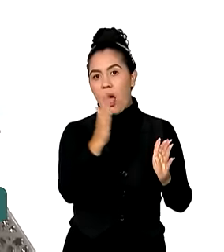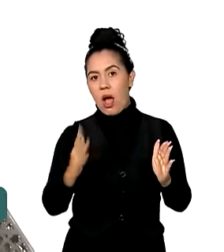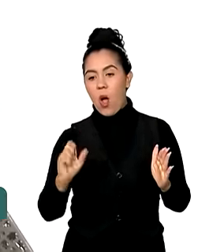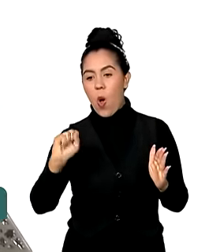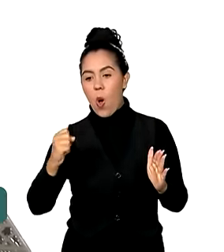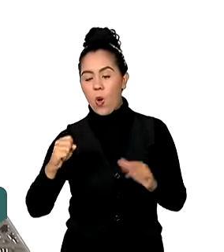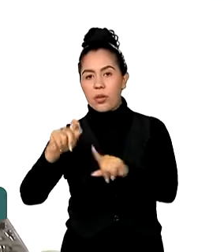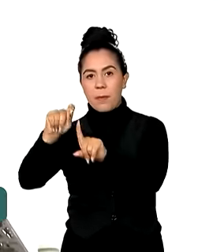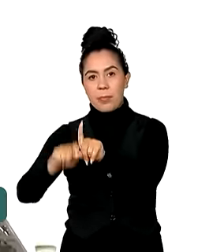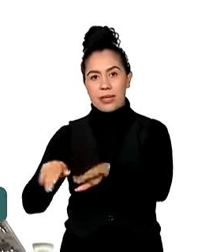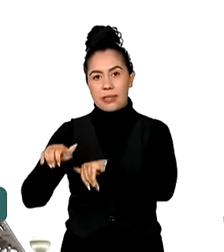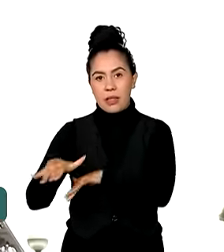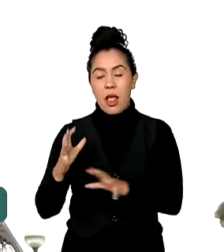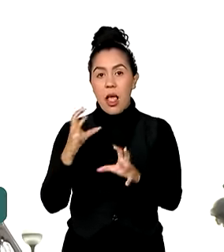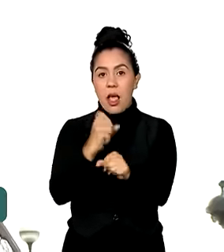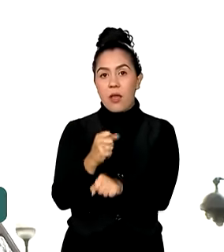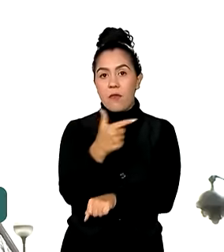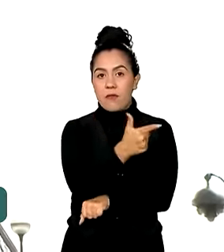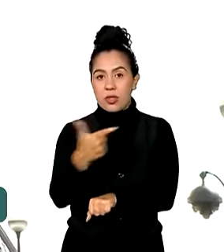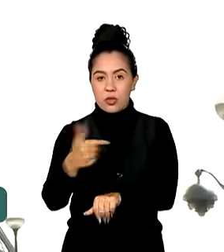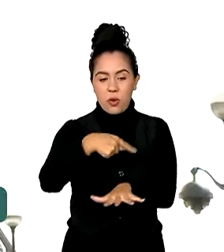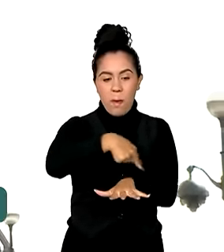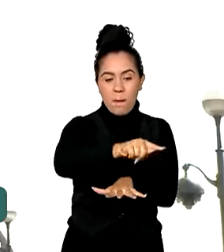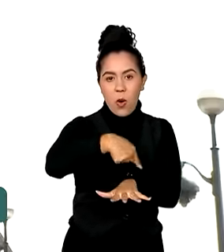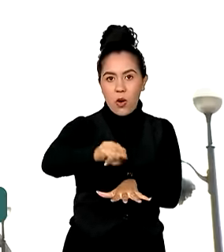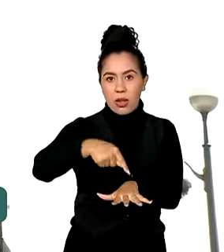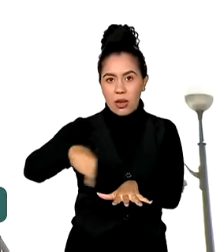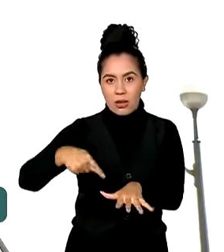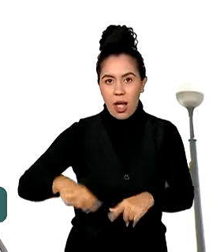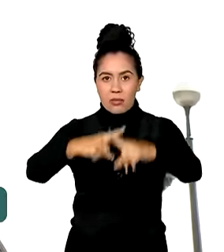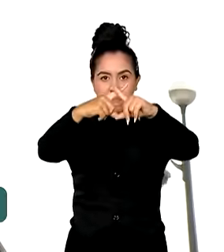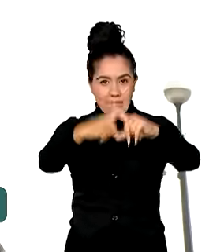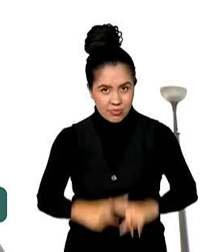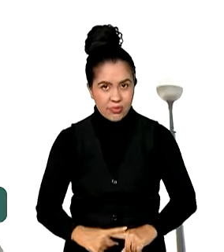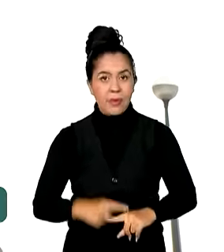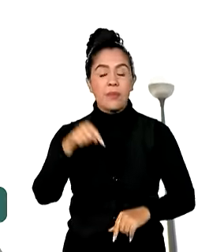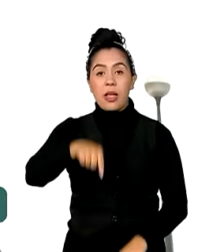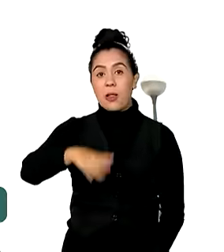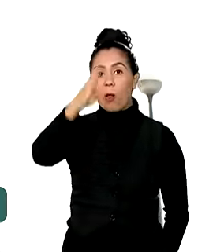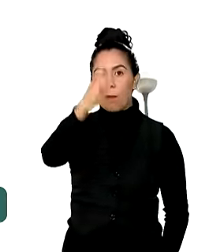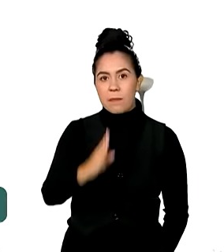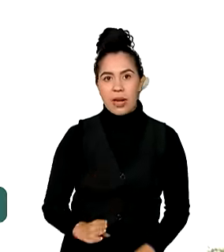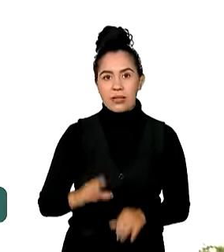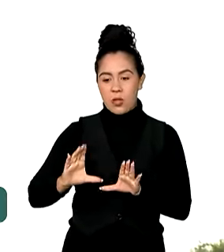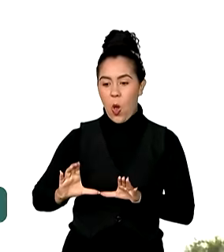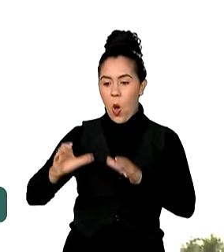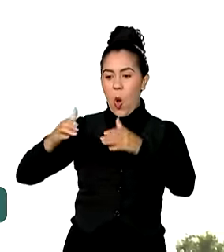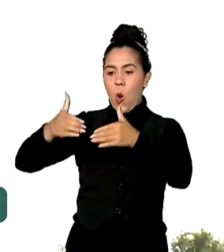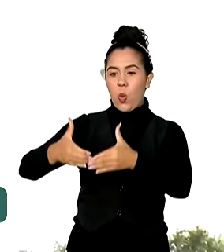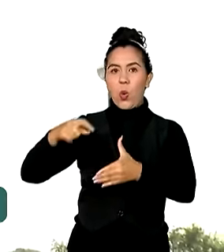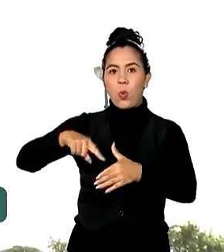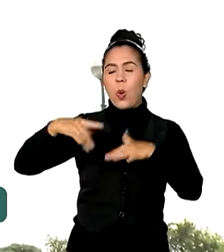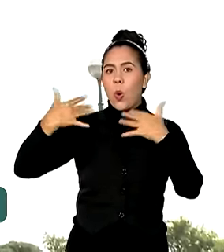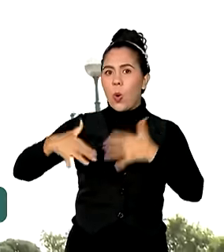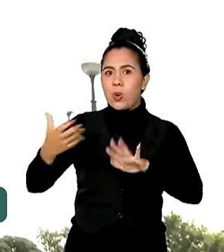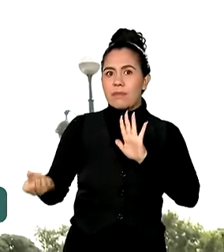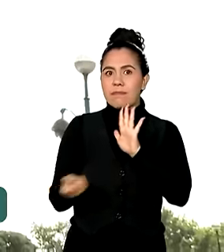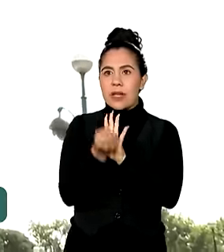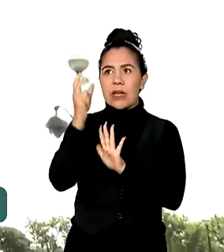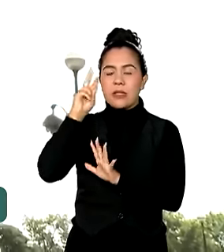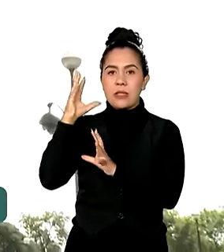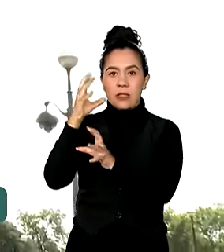todo, são 22 modalidades em disputa. O Brasil conta com a maior delegação da história. São